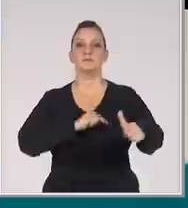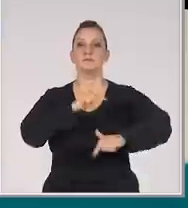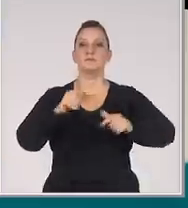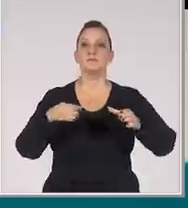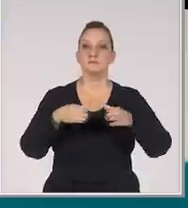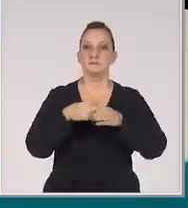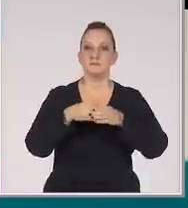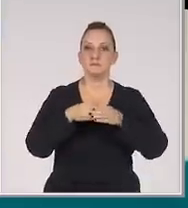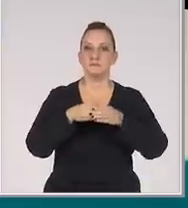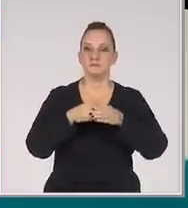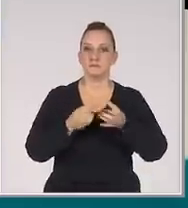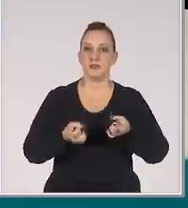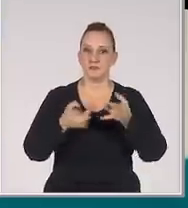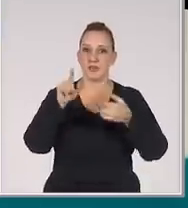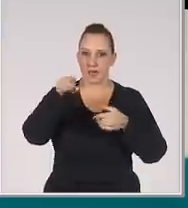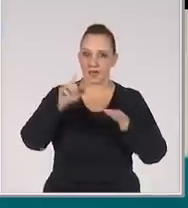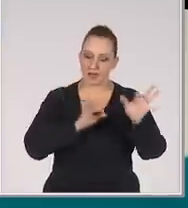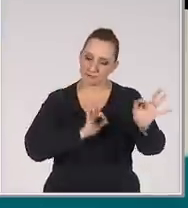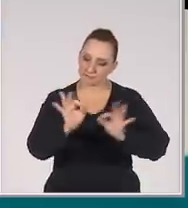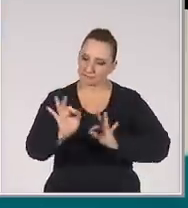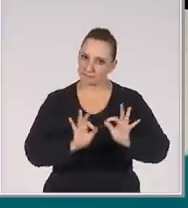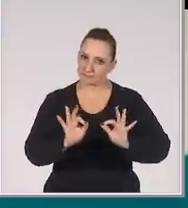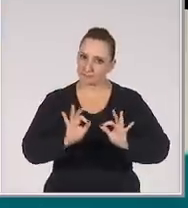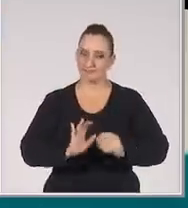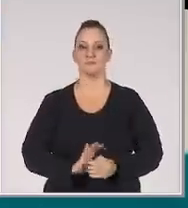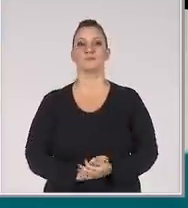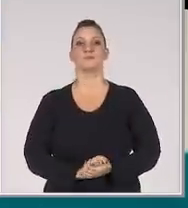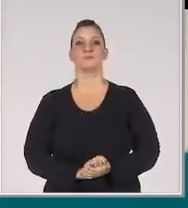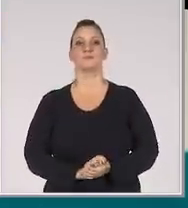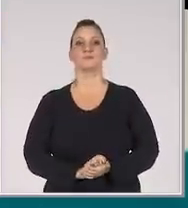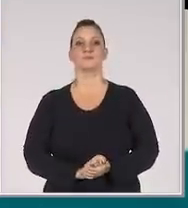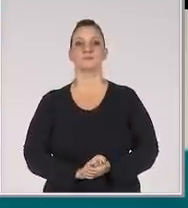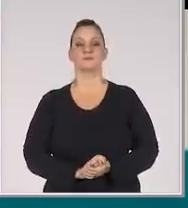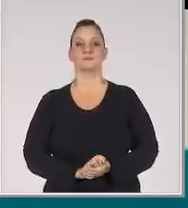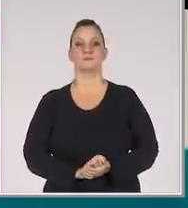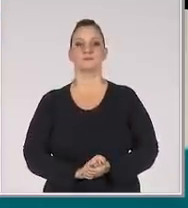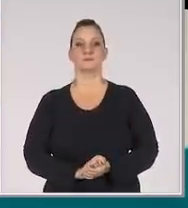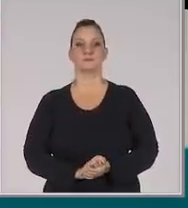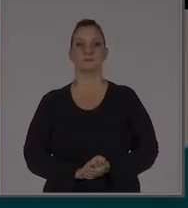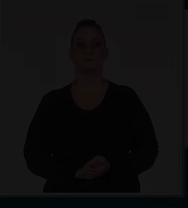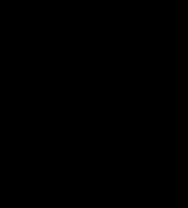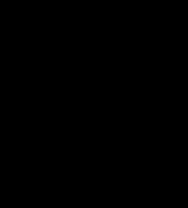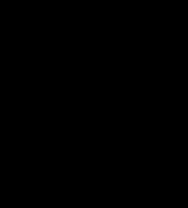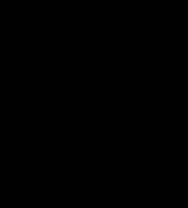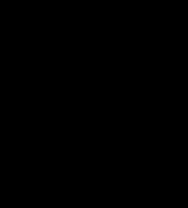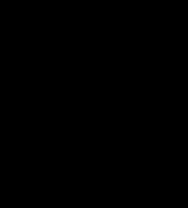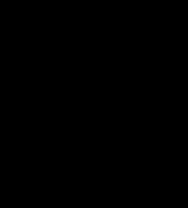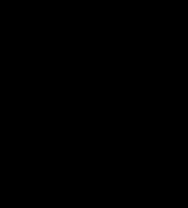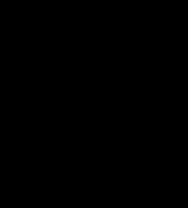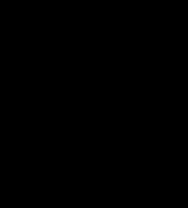trabalho da sua equipe de vendas É planejado e organizado? Música Música Música